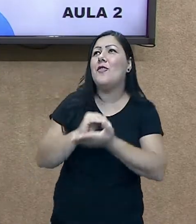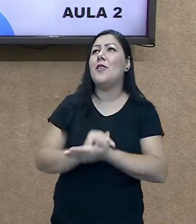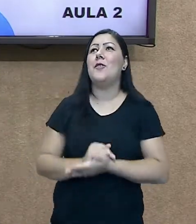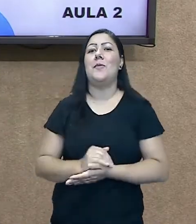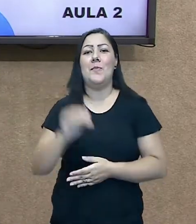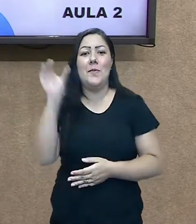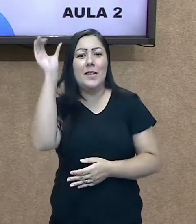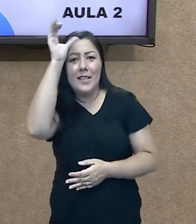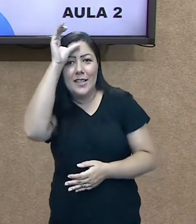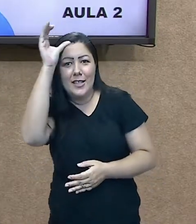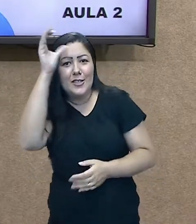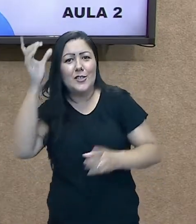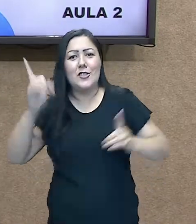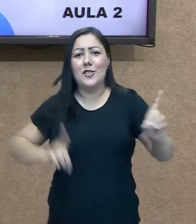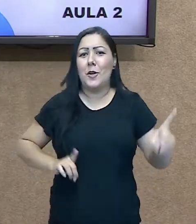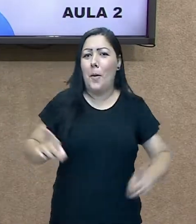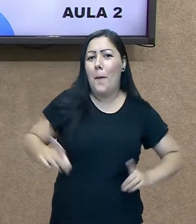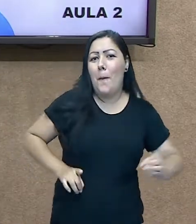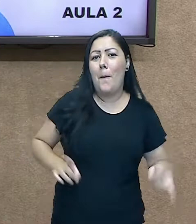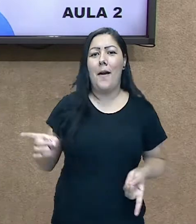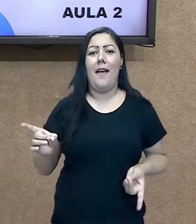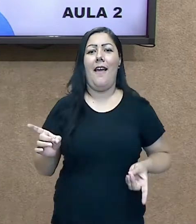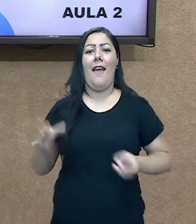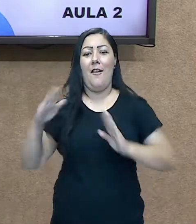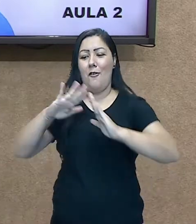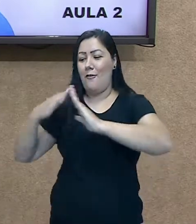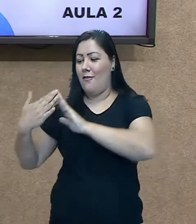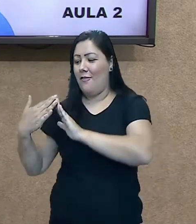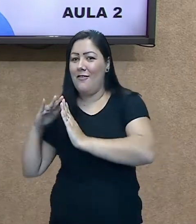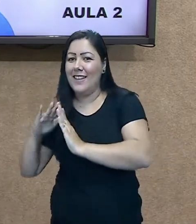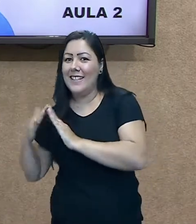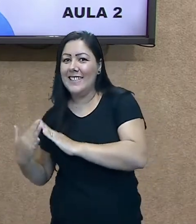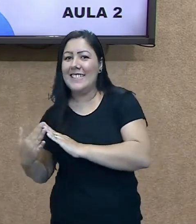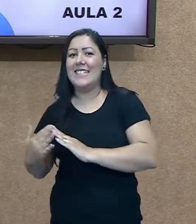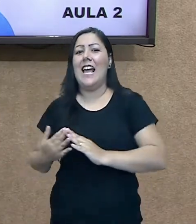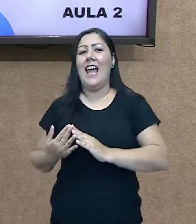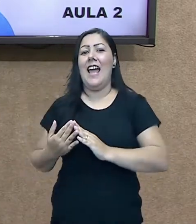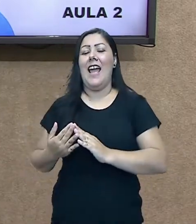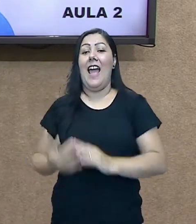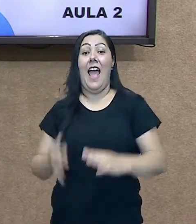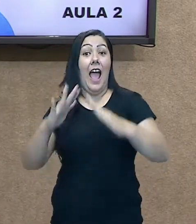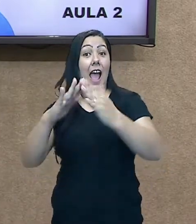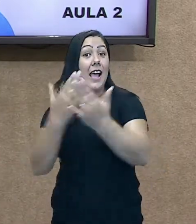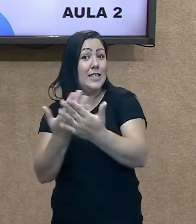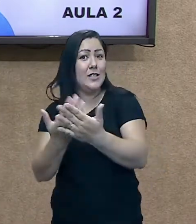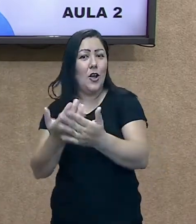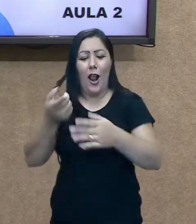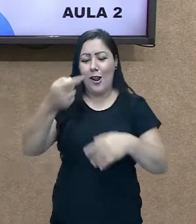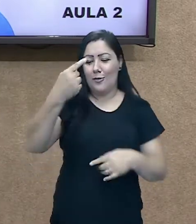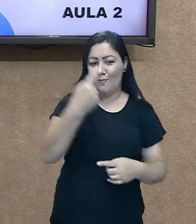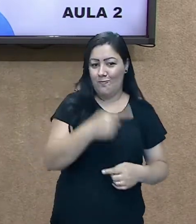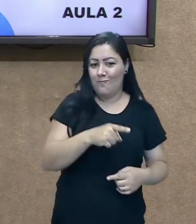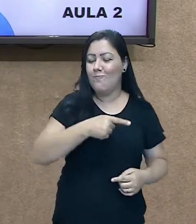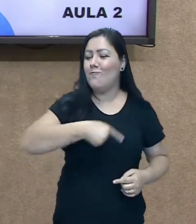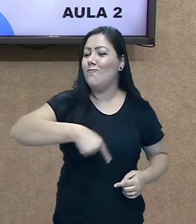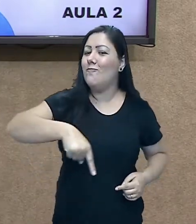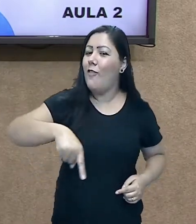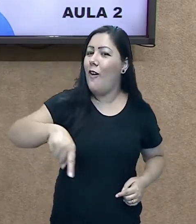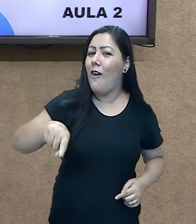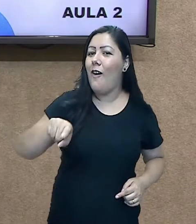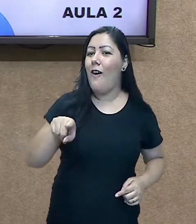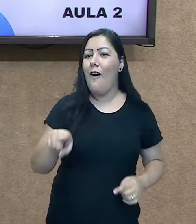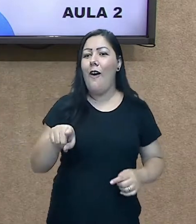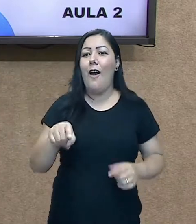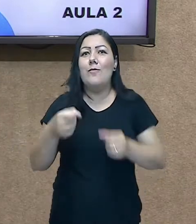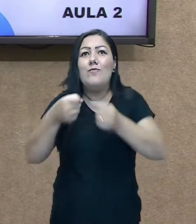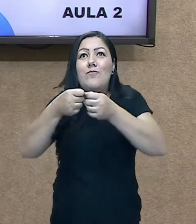vizinho, né? Aí chegou um dia que você foi para a escola, você foi aumentando o seu universo. E